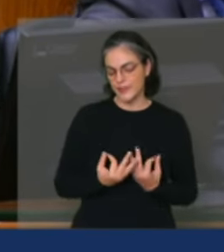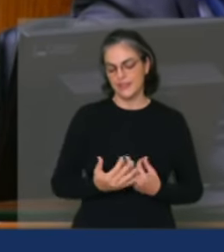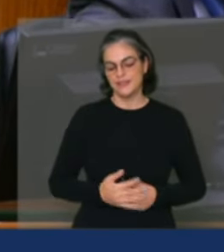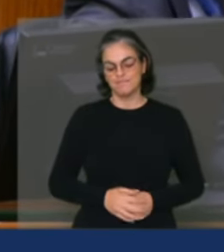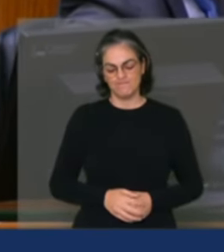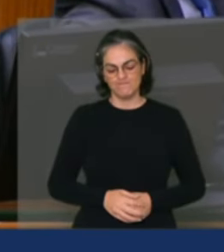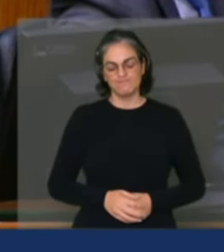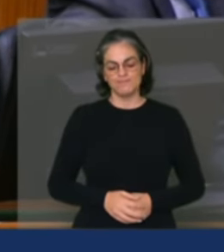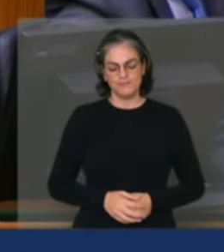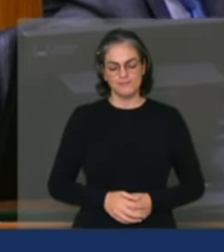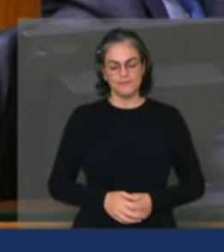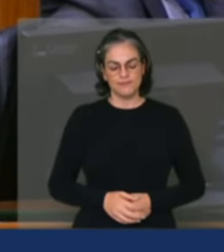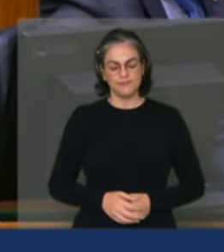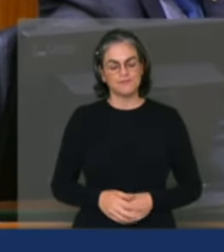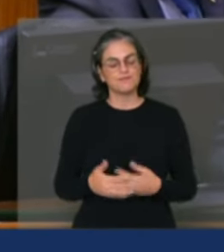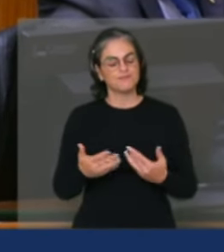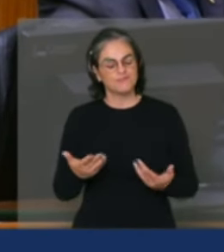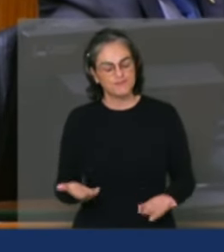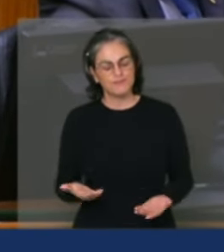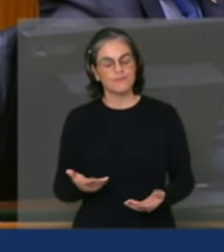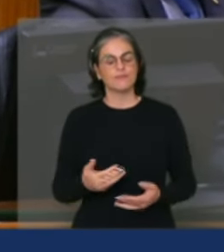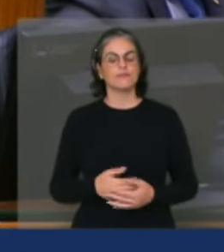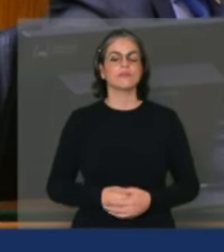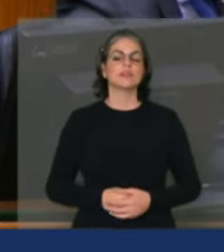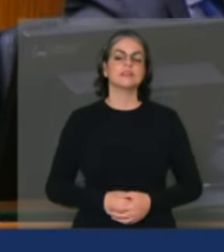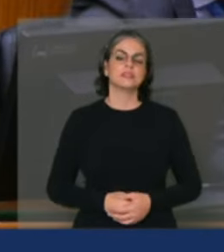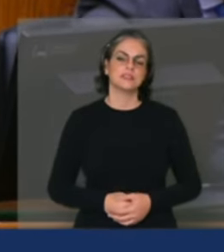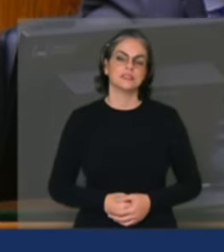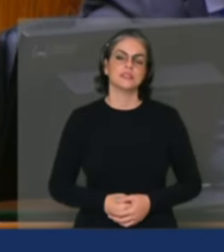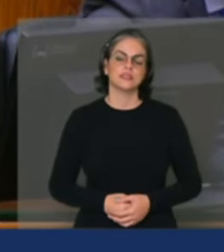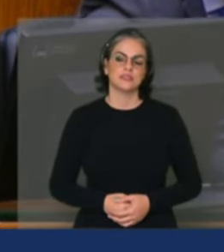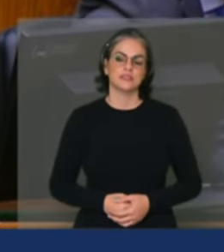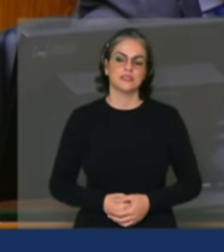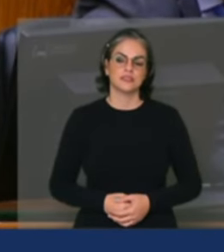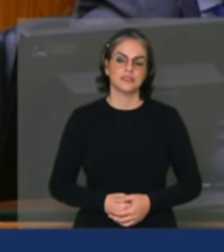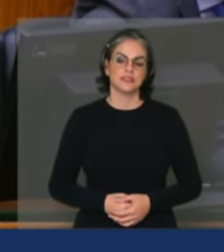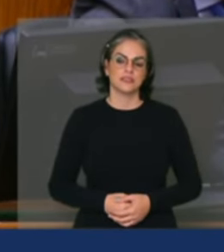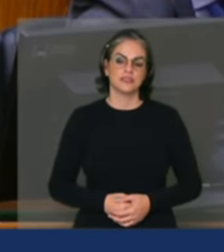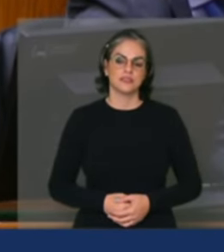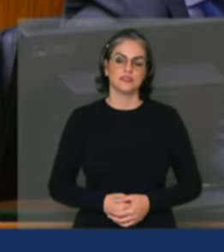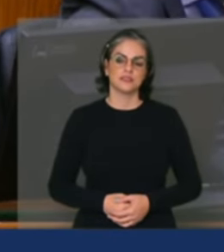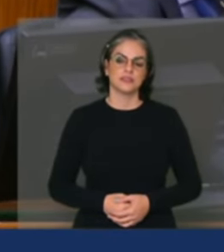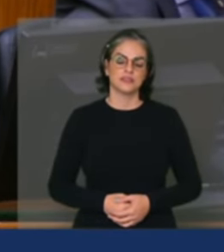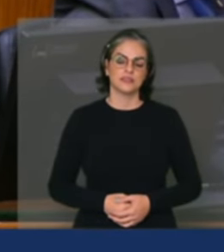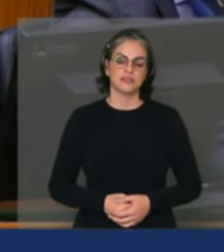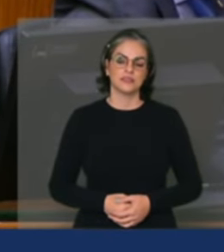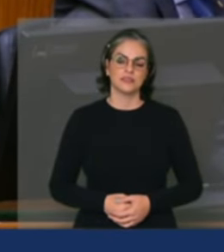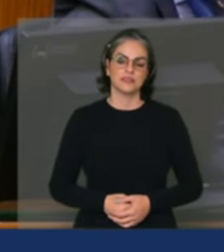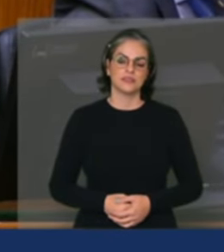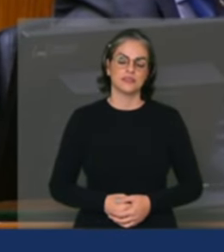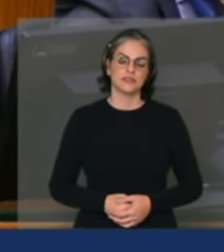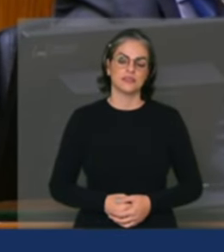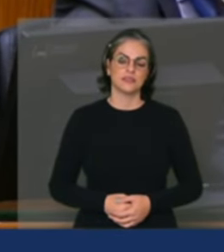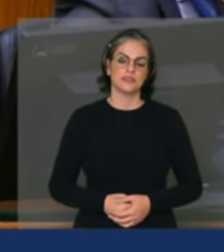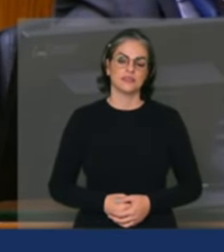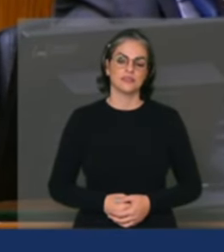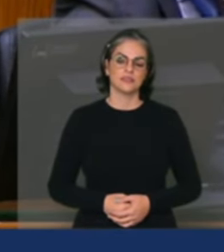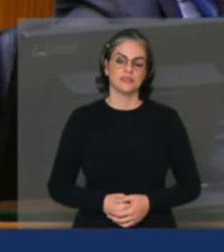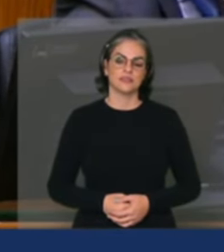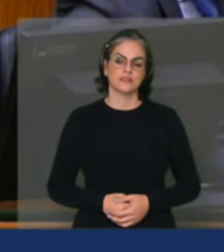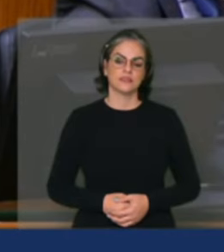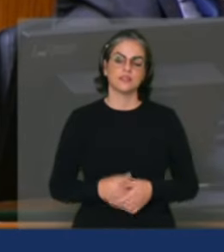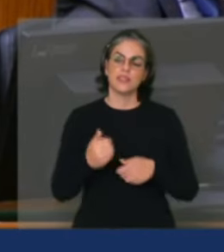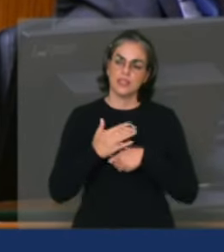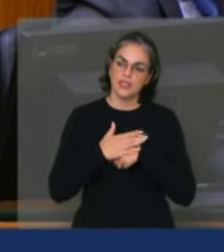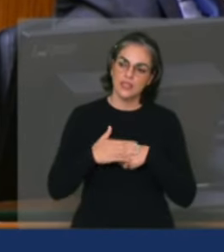Eu quero aqui com isso enquanto meu prezado eu vim no